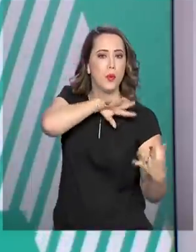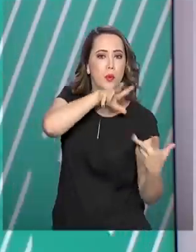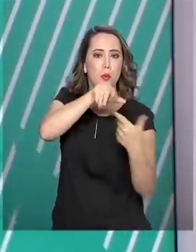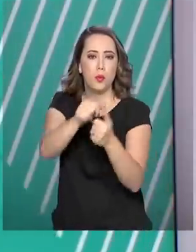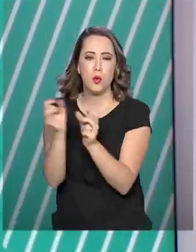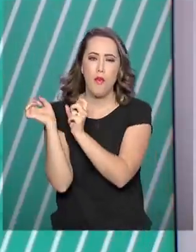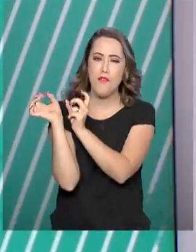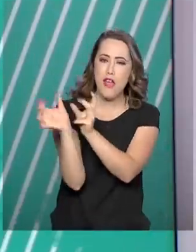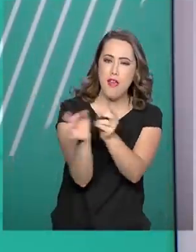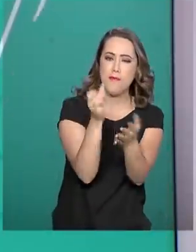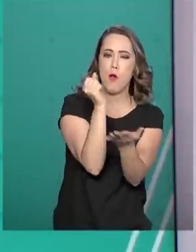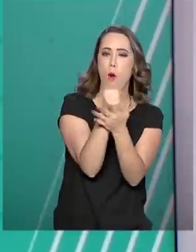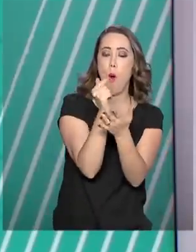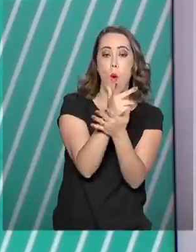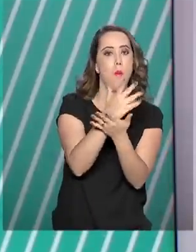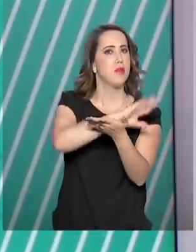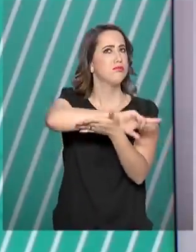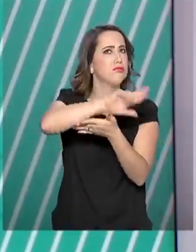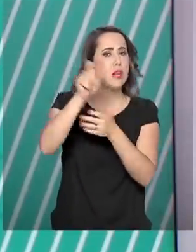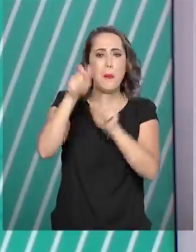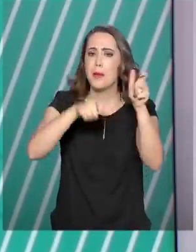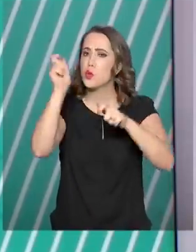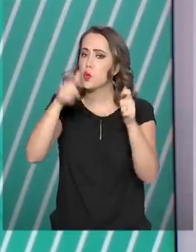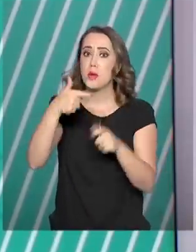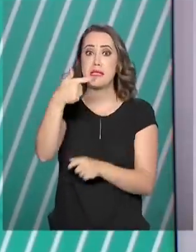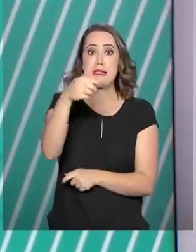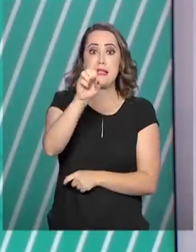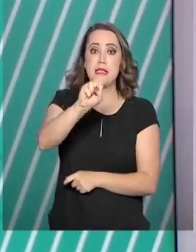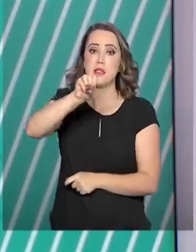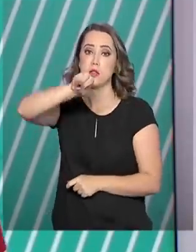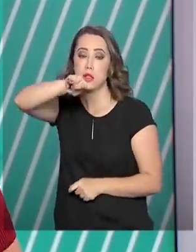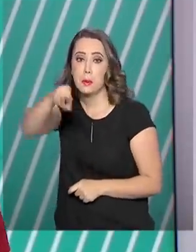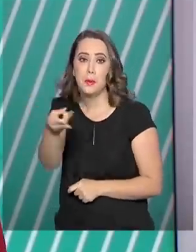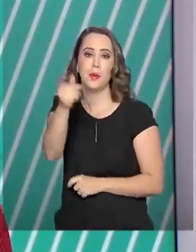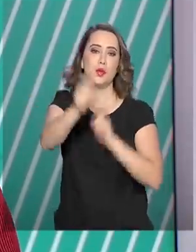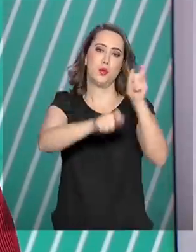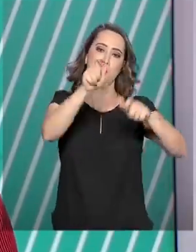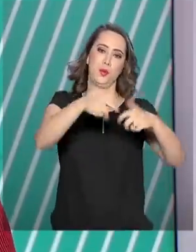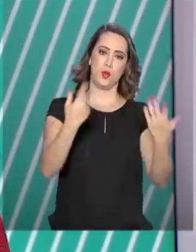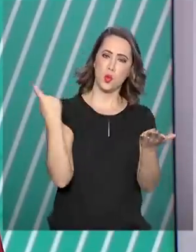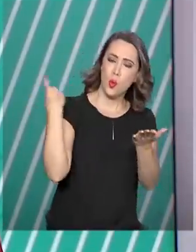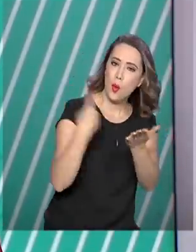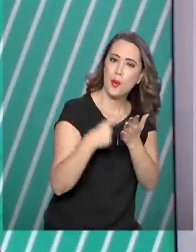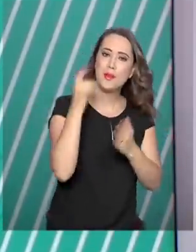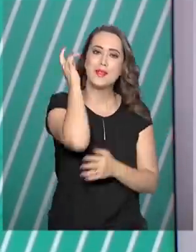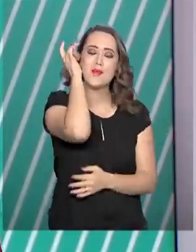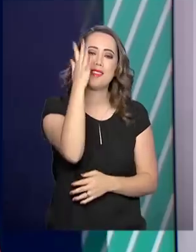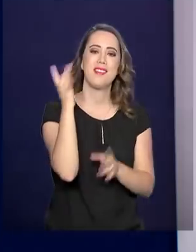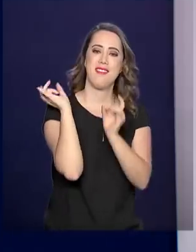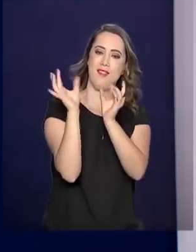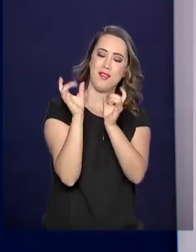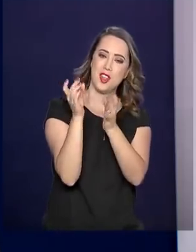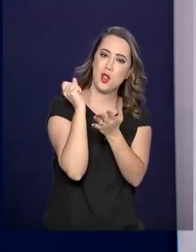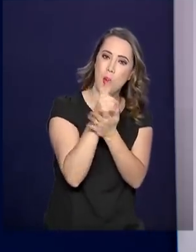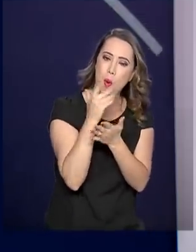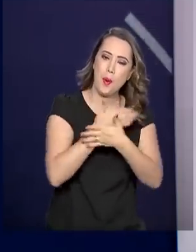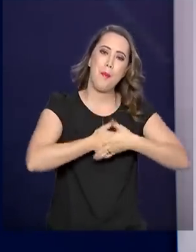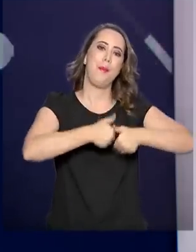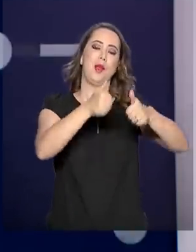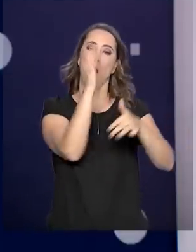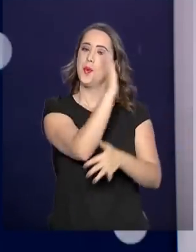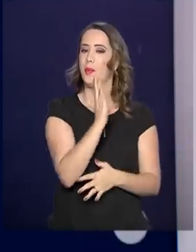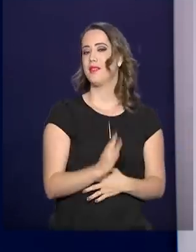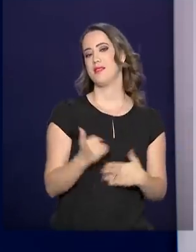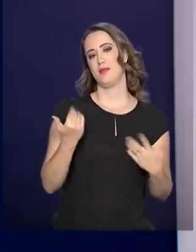780 milhões de pessoas. Esse acordo vai facilitar o comércio, gerando mais desenvolvimento para a nossa região.